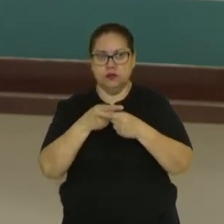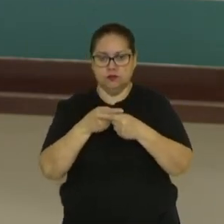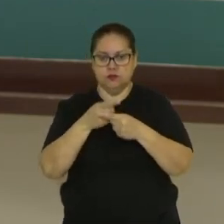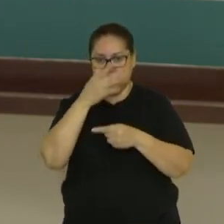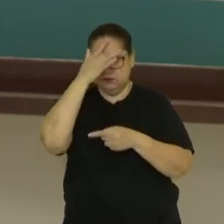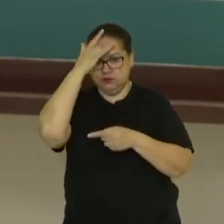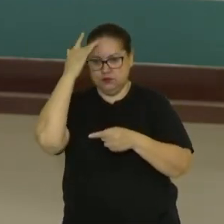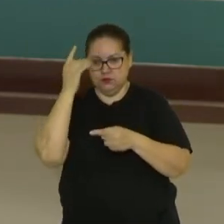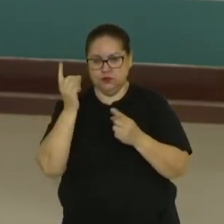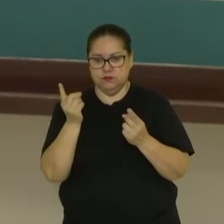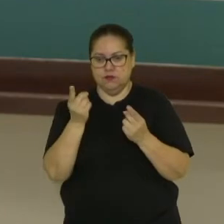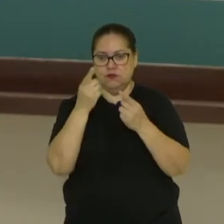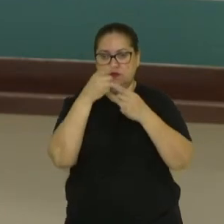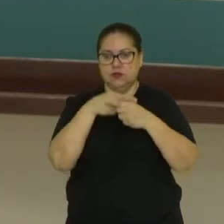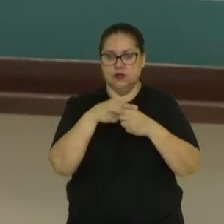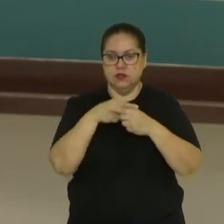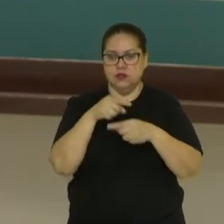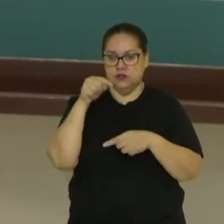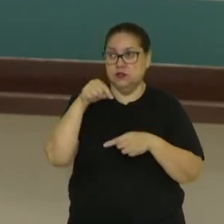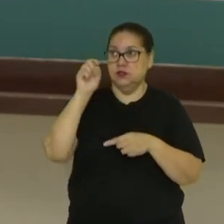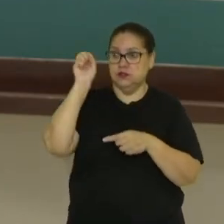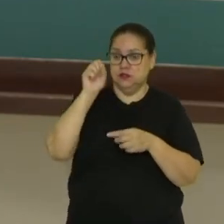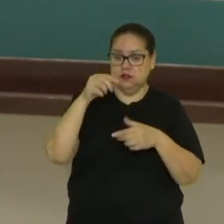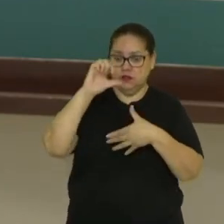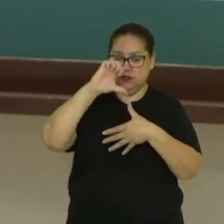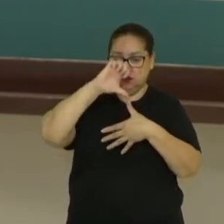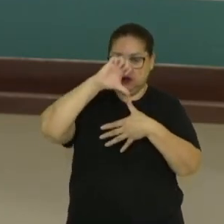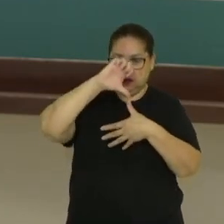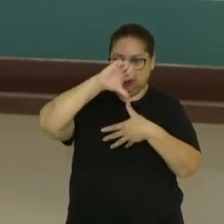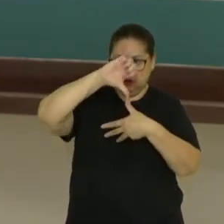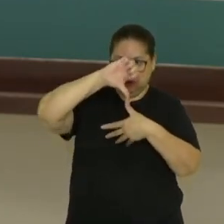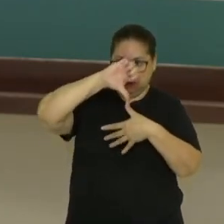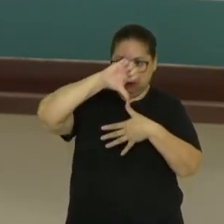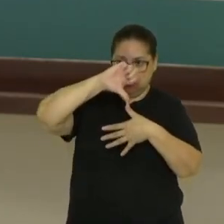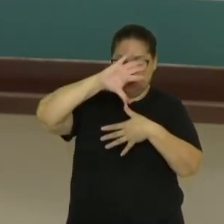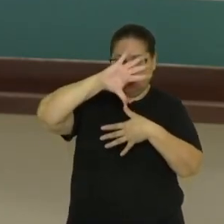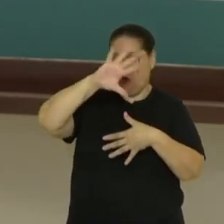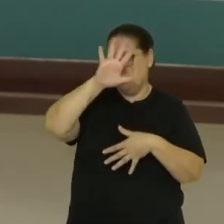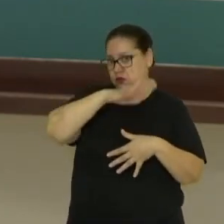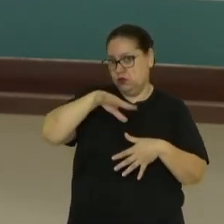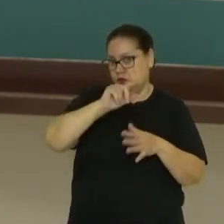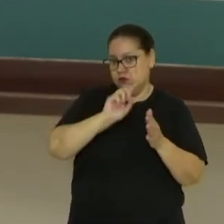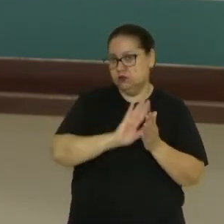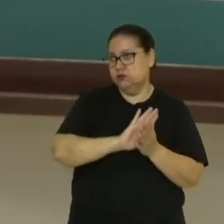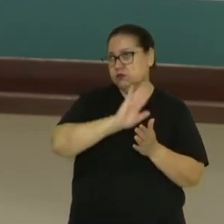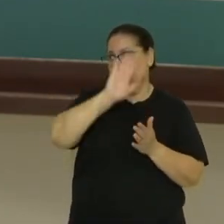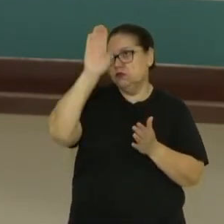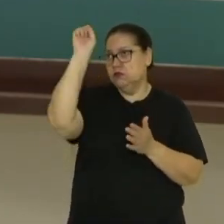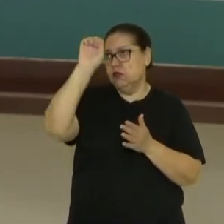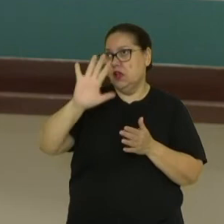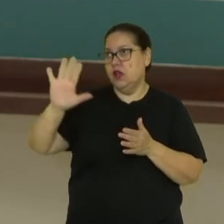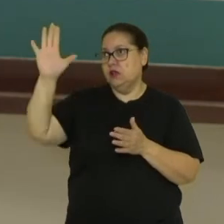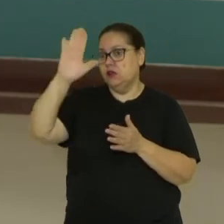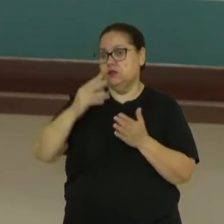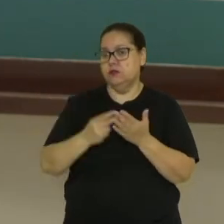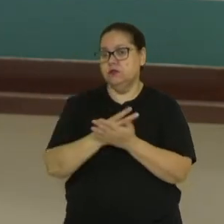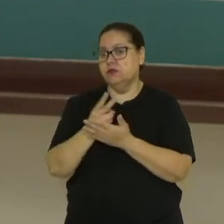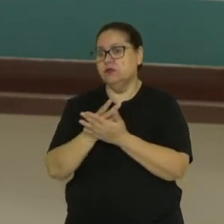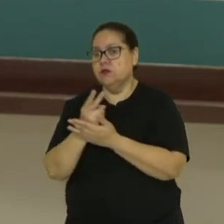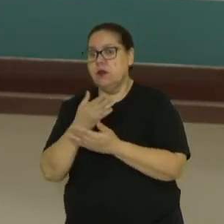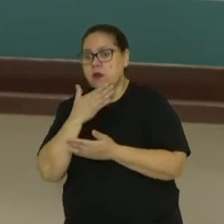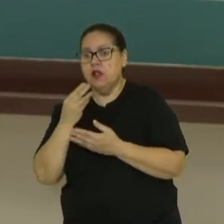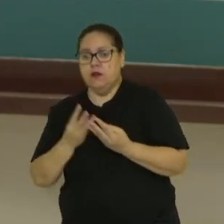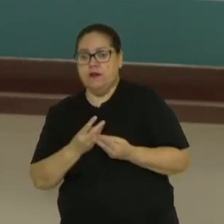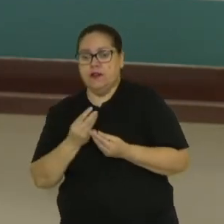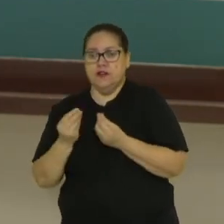que as pessoas, elas saíram, então, da América Latina ou de outros continentes e iam em direção à Europa, em busca de melhores condições